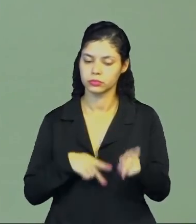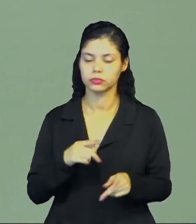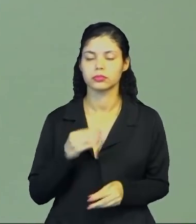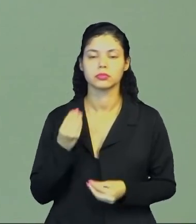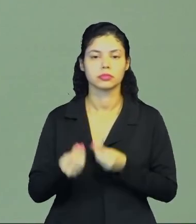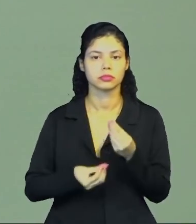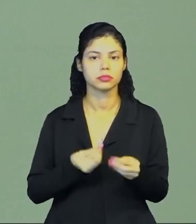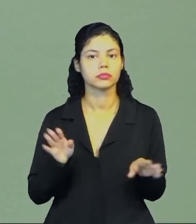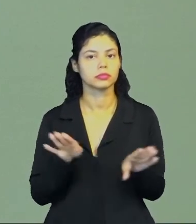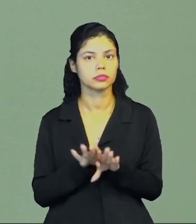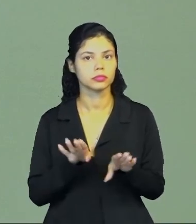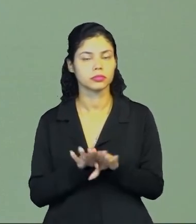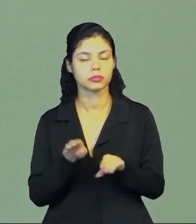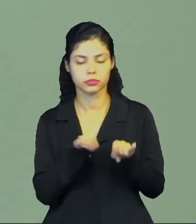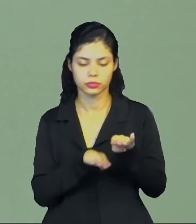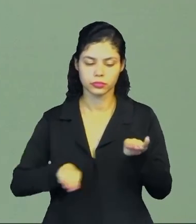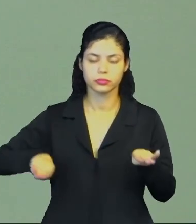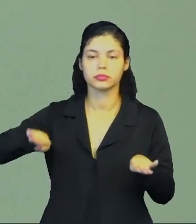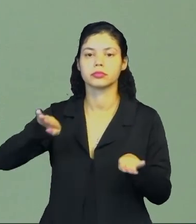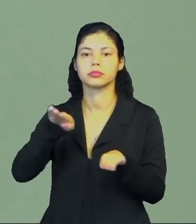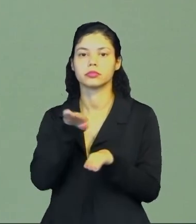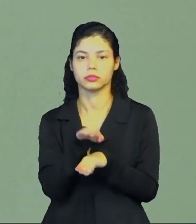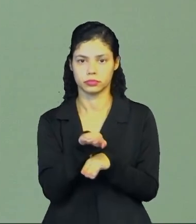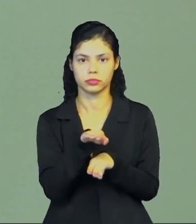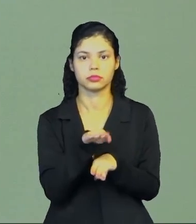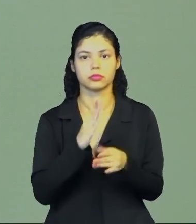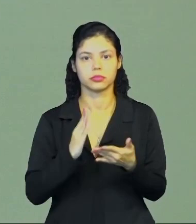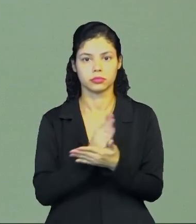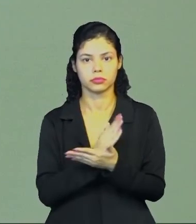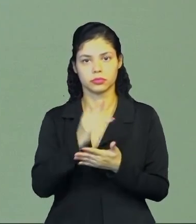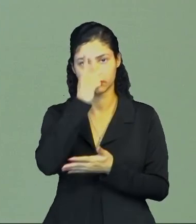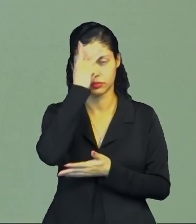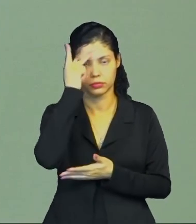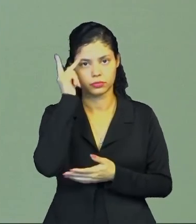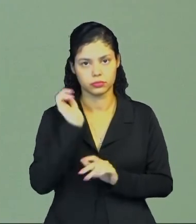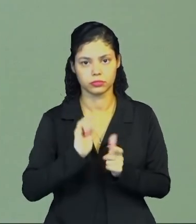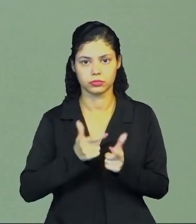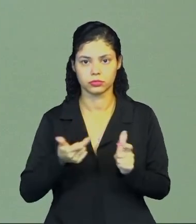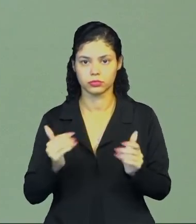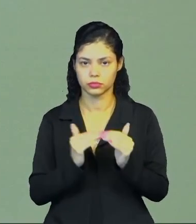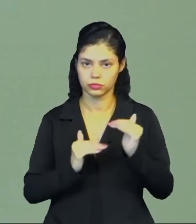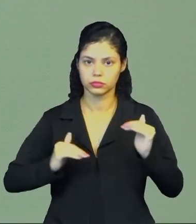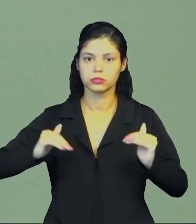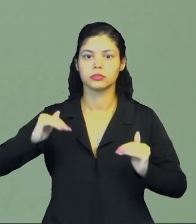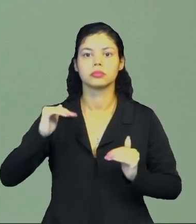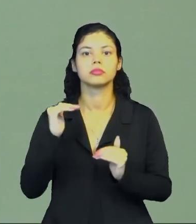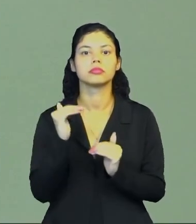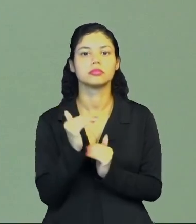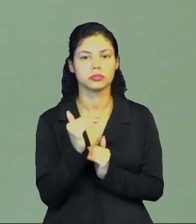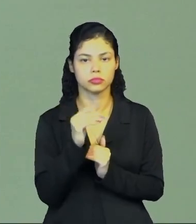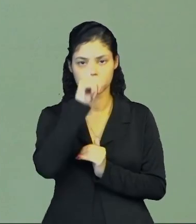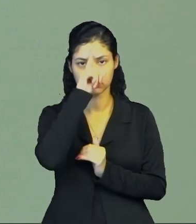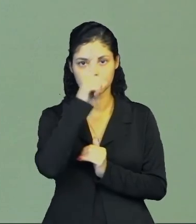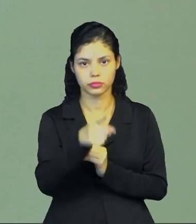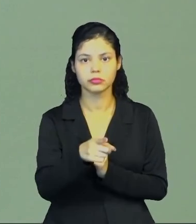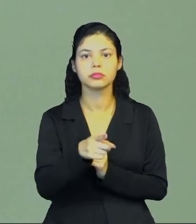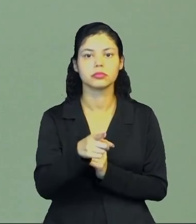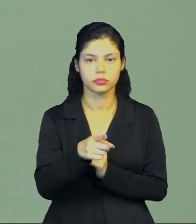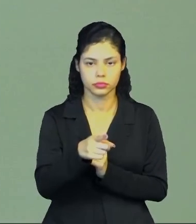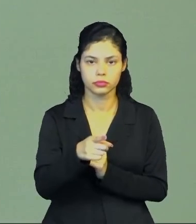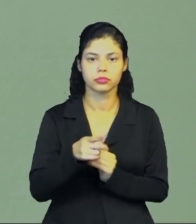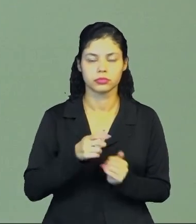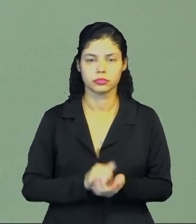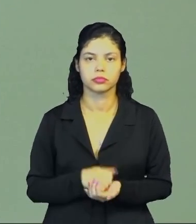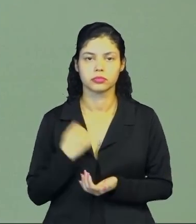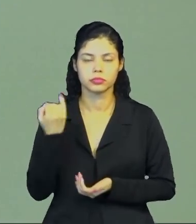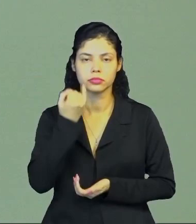da questão hierárquica, né? Se é alguém que faz parte, aí, ocupa um espaço